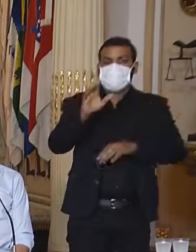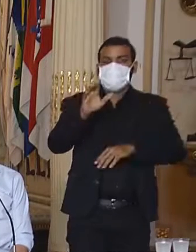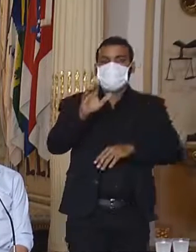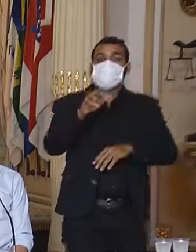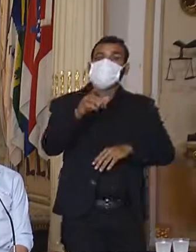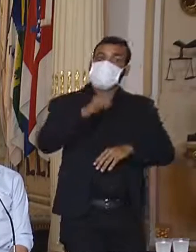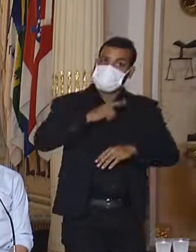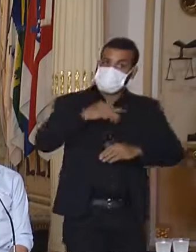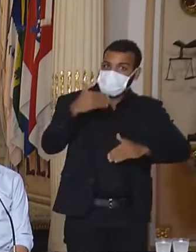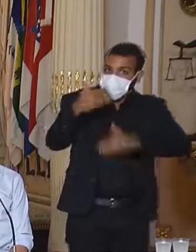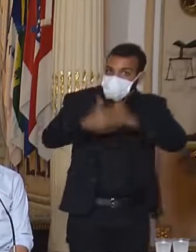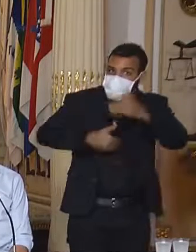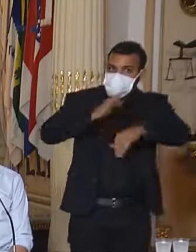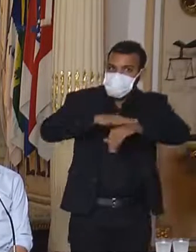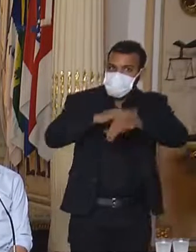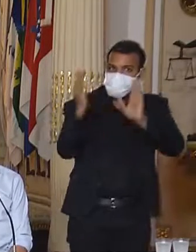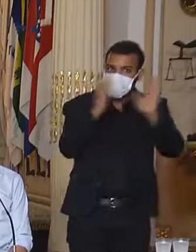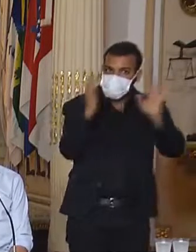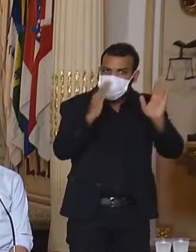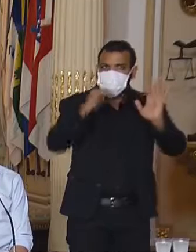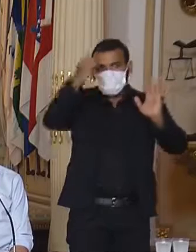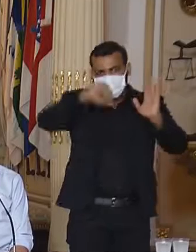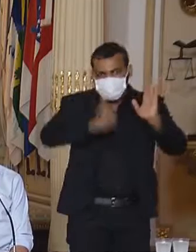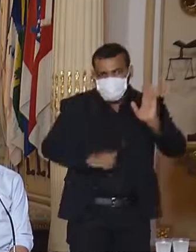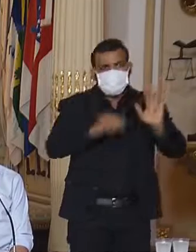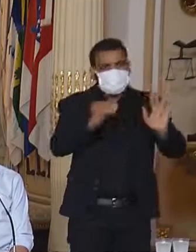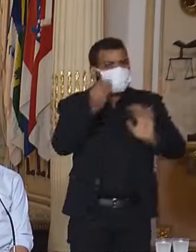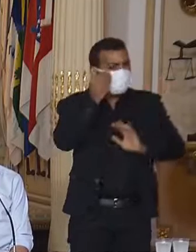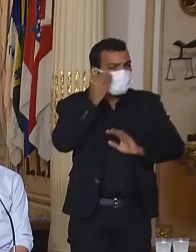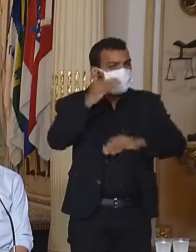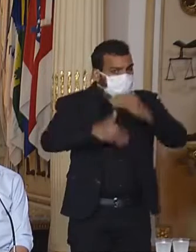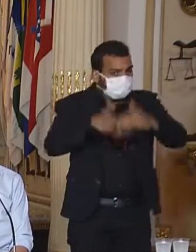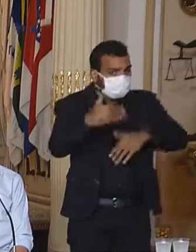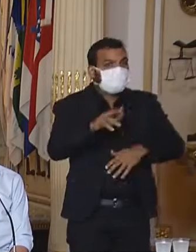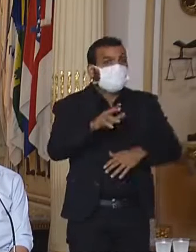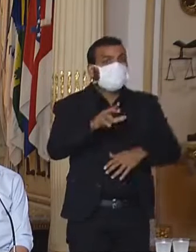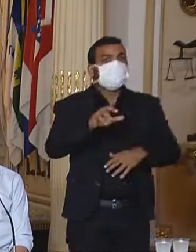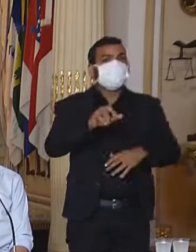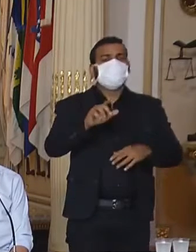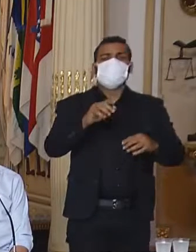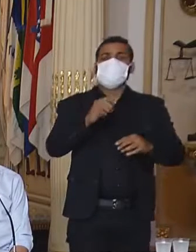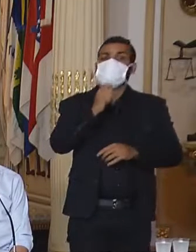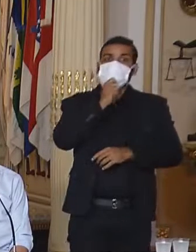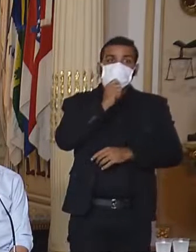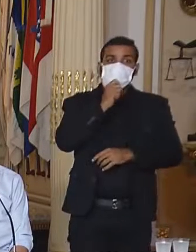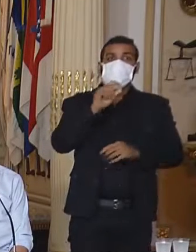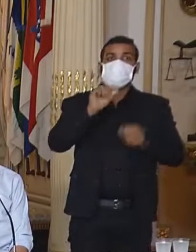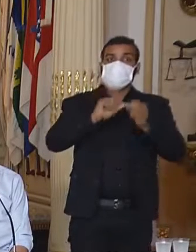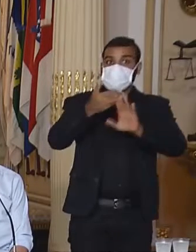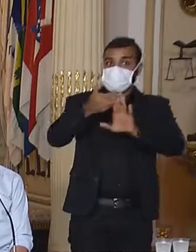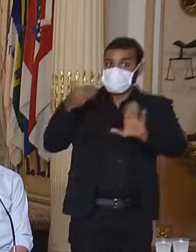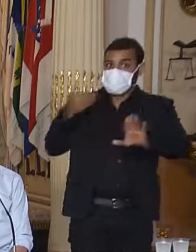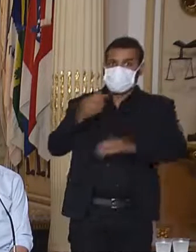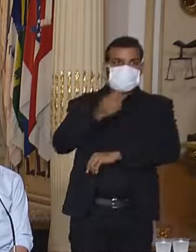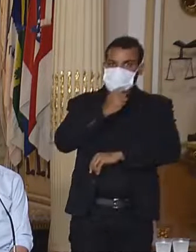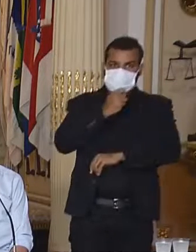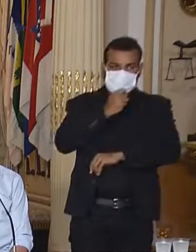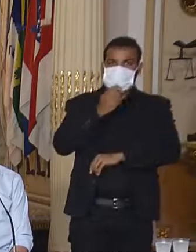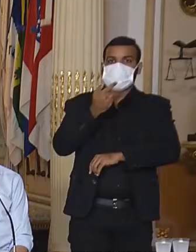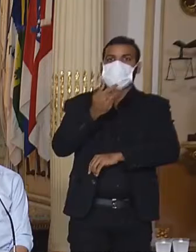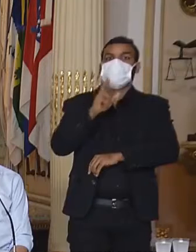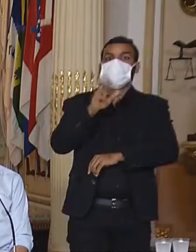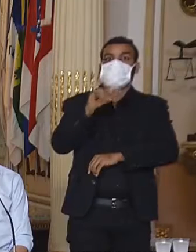um curso de prazos, de análises. Não foi feita na modalidade anterior, vai ter uma modalidade